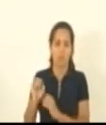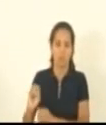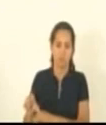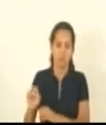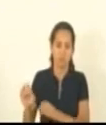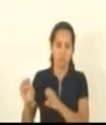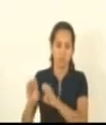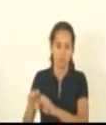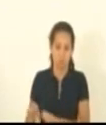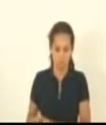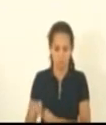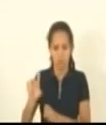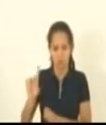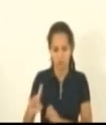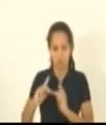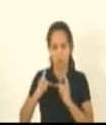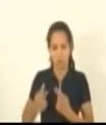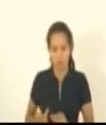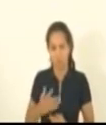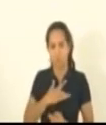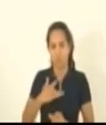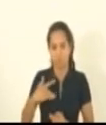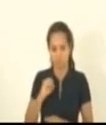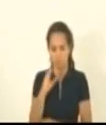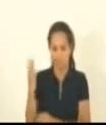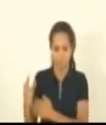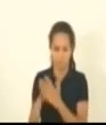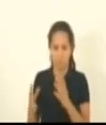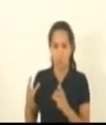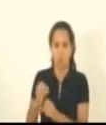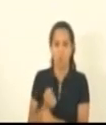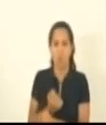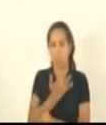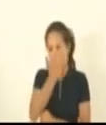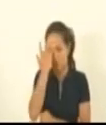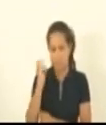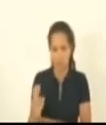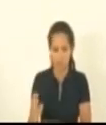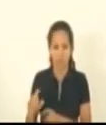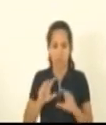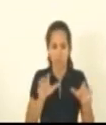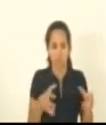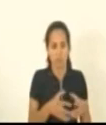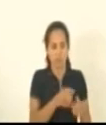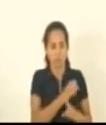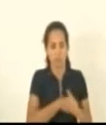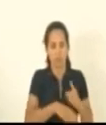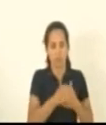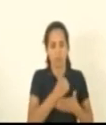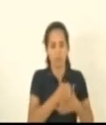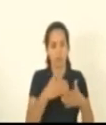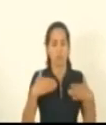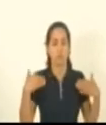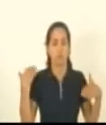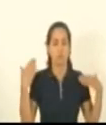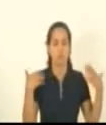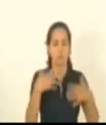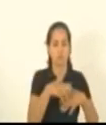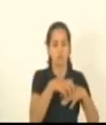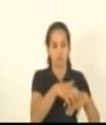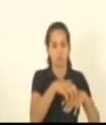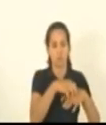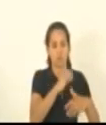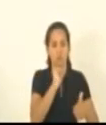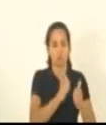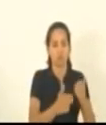de infraestrutura direitos humanos de saúde e meio ambiente cinco membros comissões de assistência social de turismo e desporto de